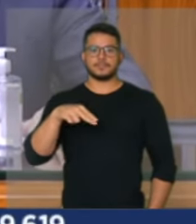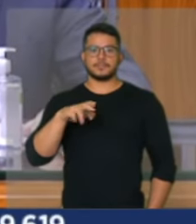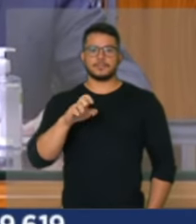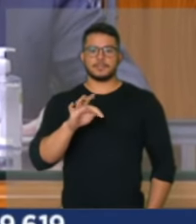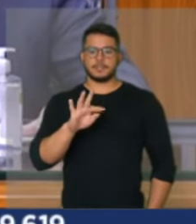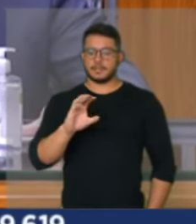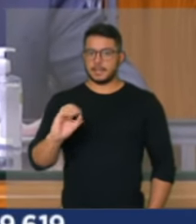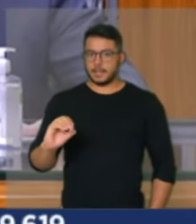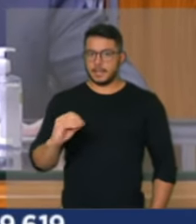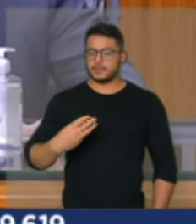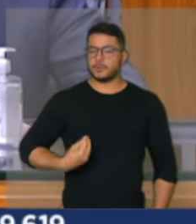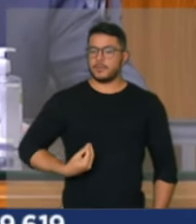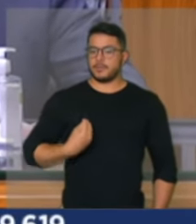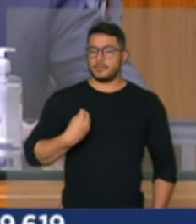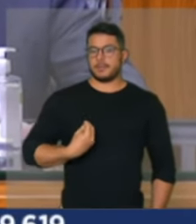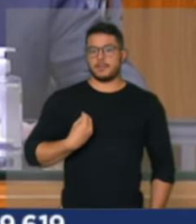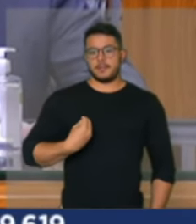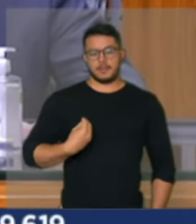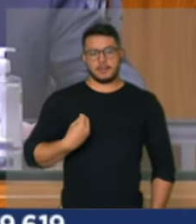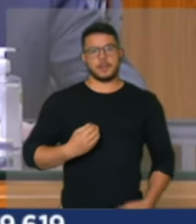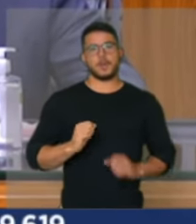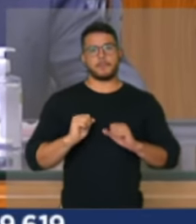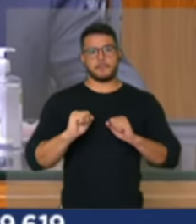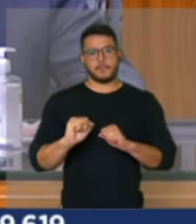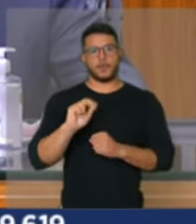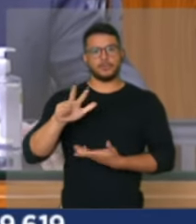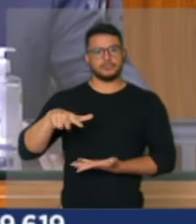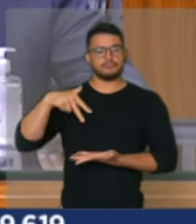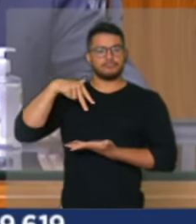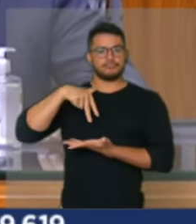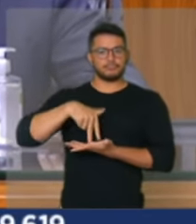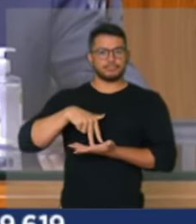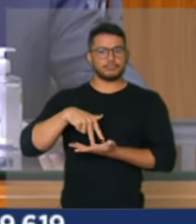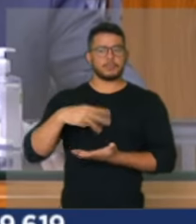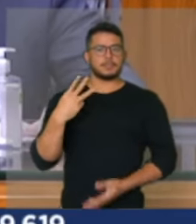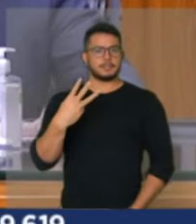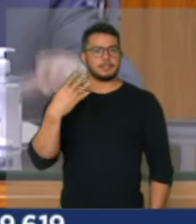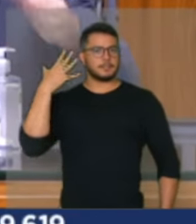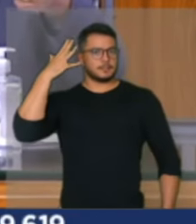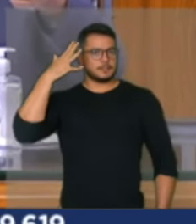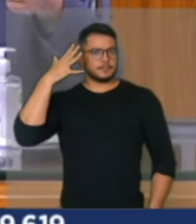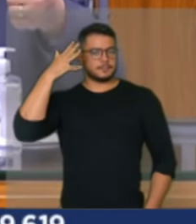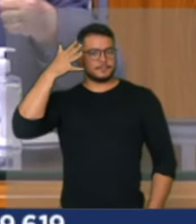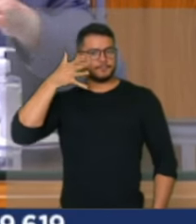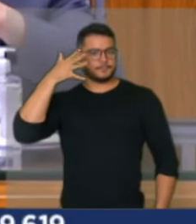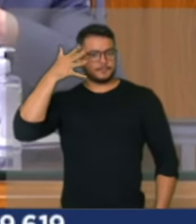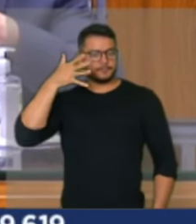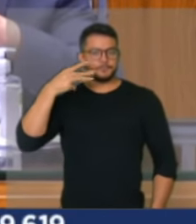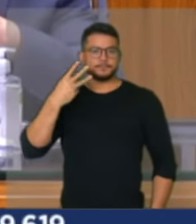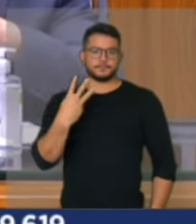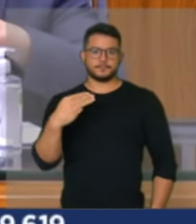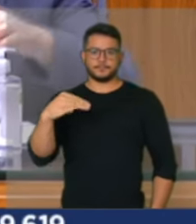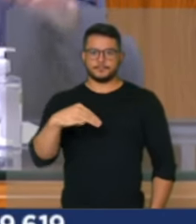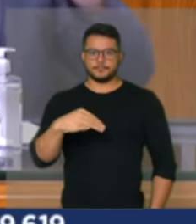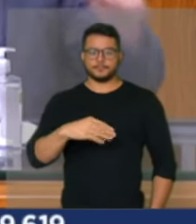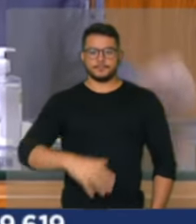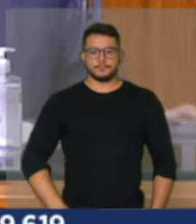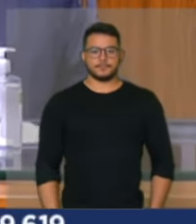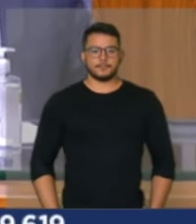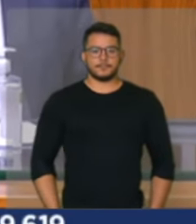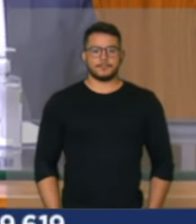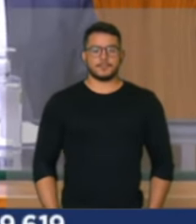Está aqui no plenário o deputado Zé Neto com a palavra pelo prazo de três minutos.